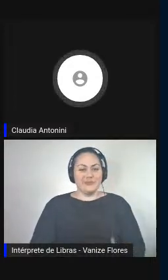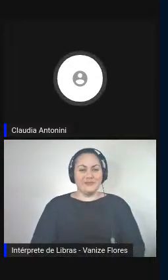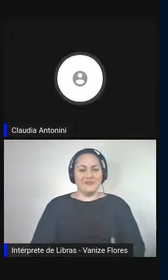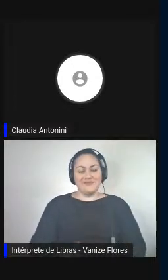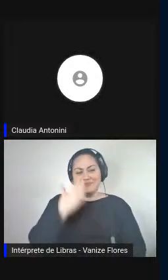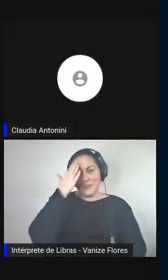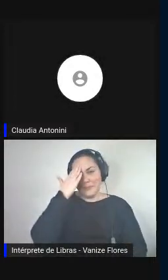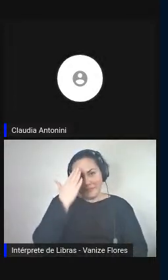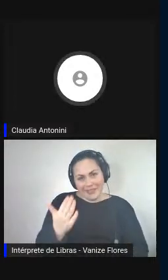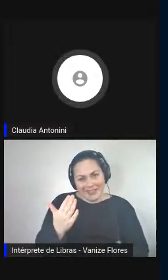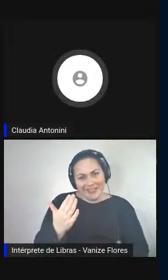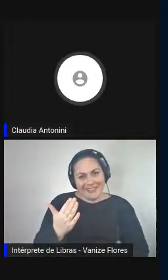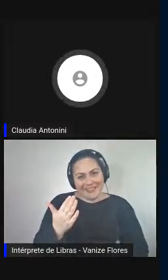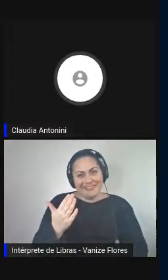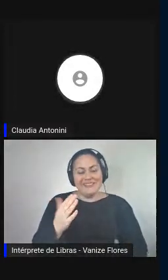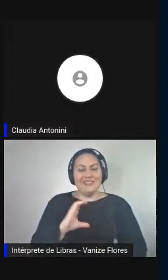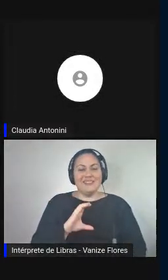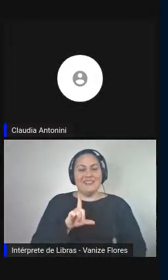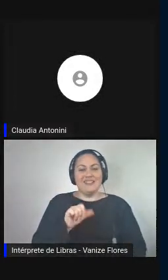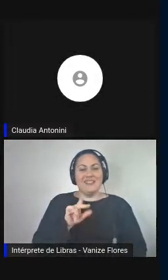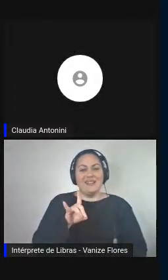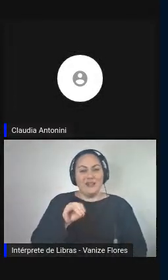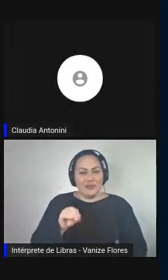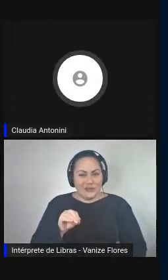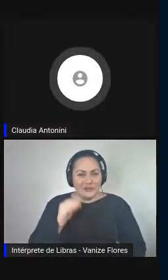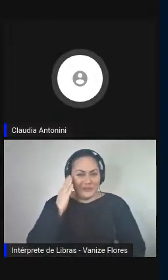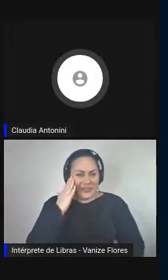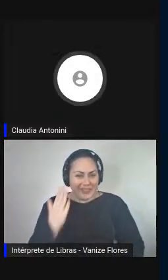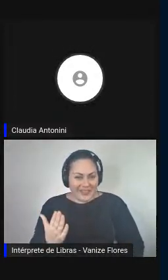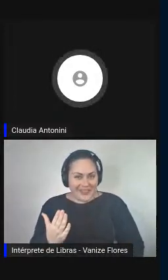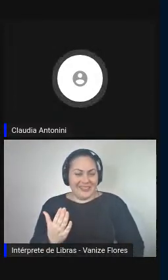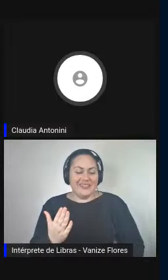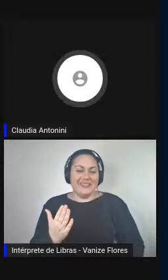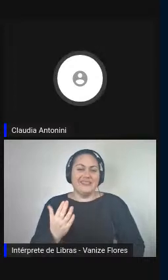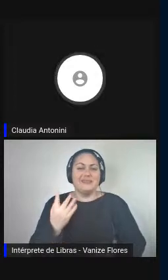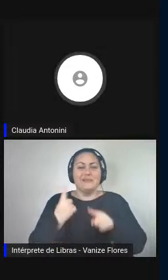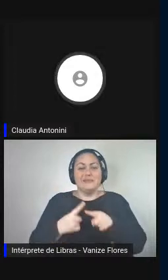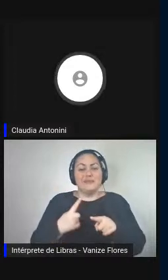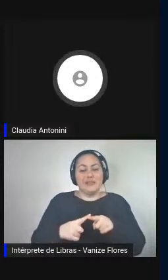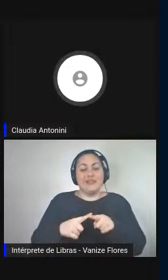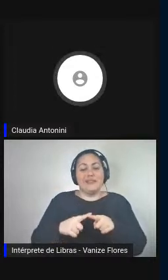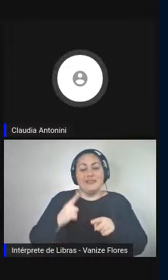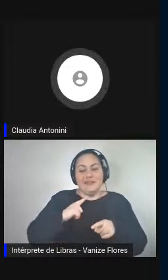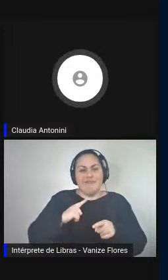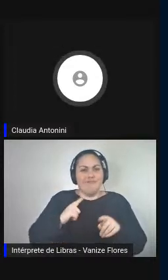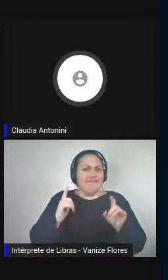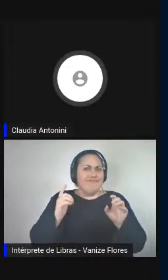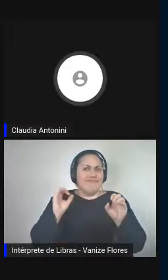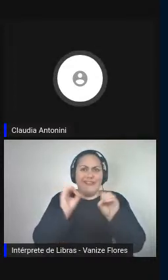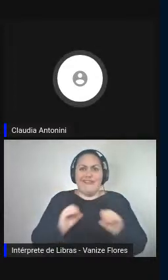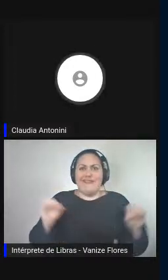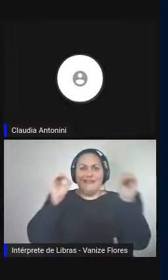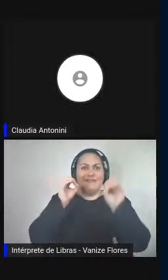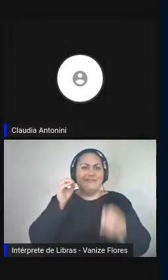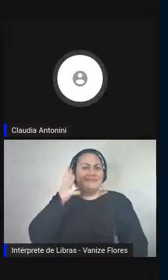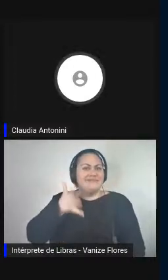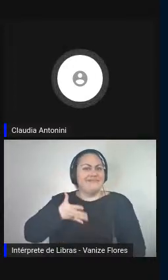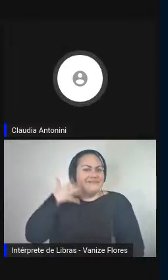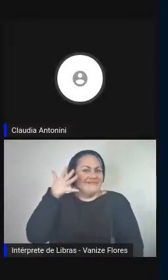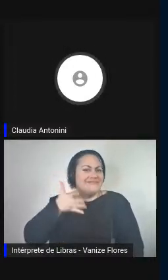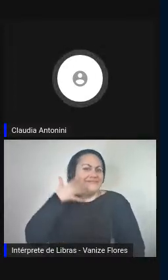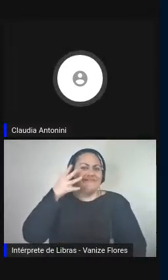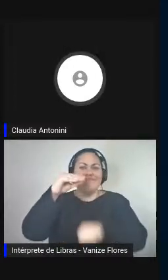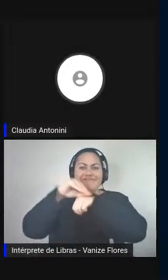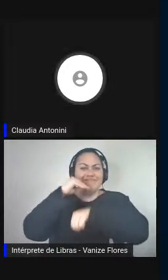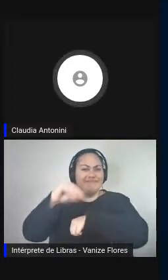Obrigada, Cláudio, por essa preciosa contribuição e pela